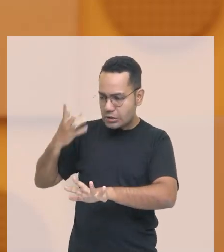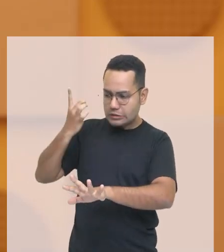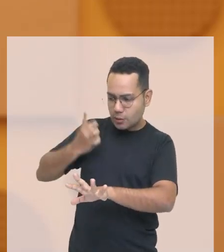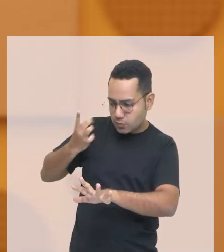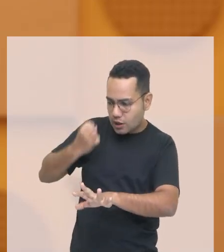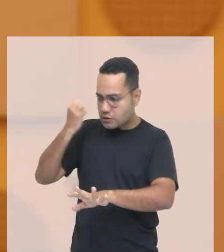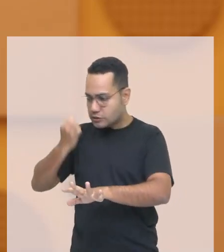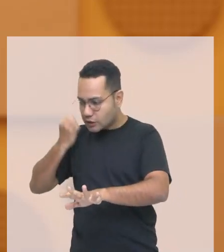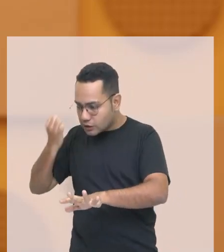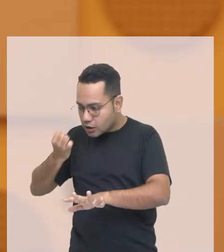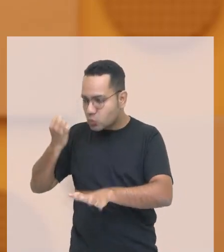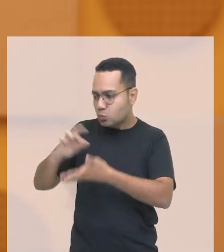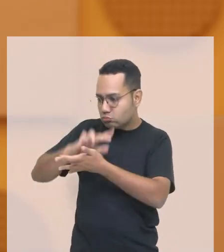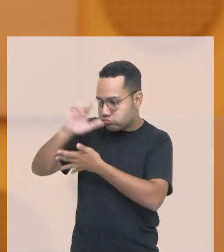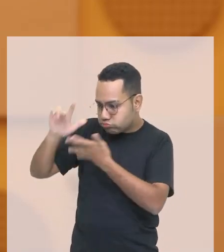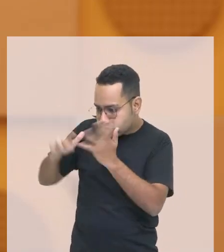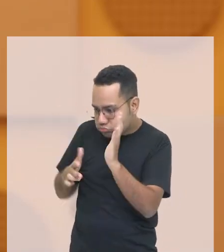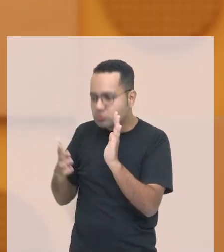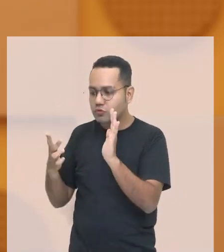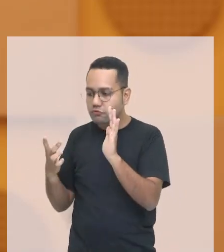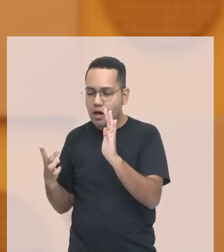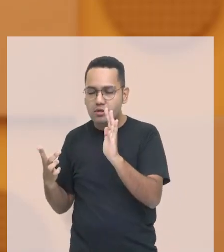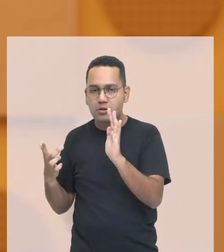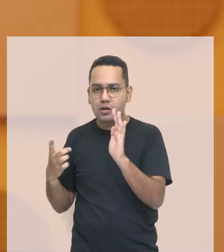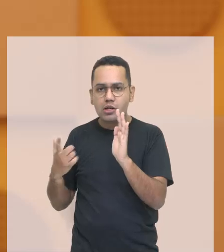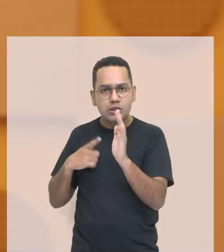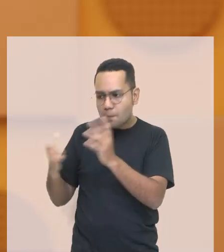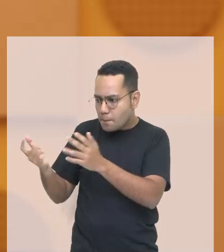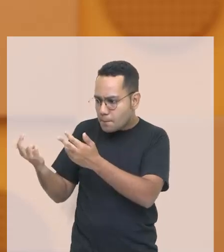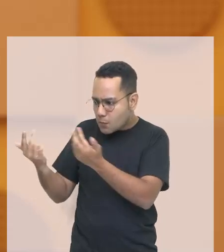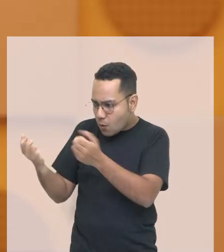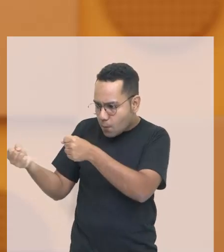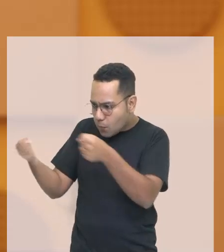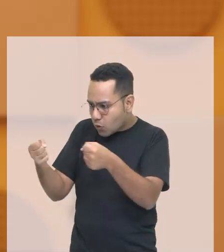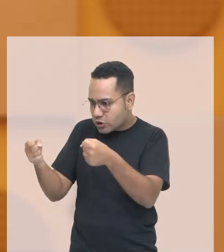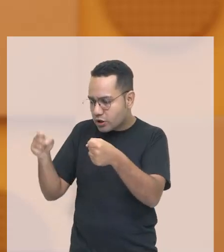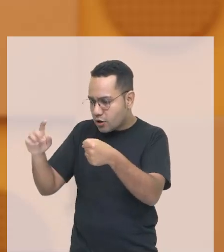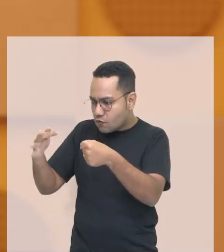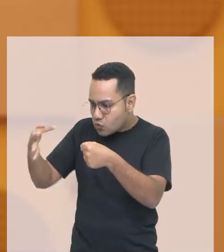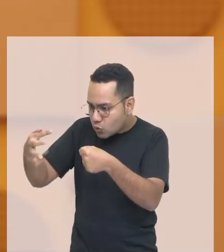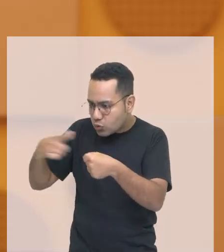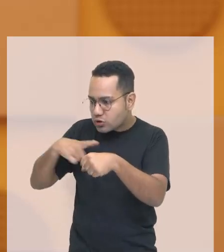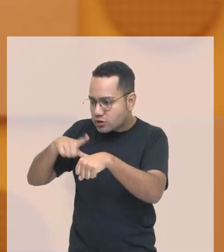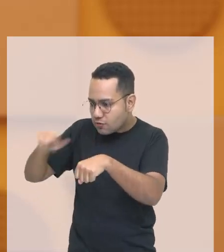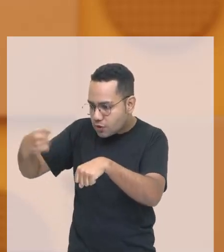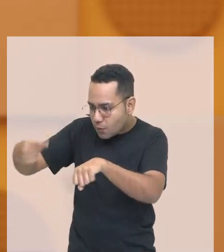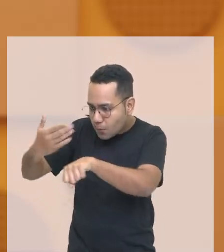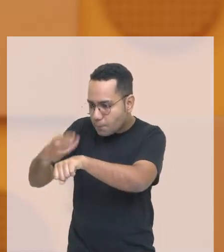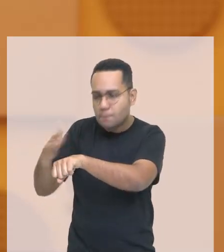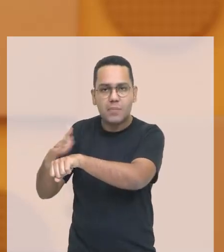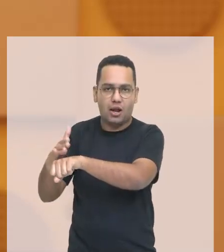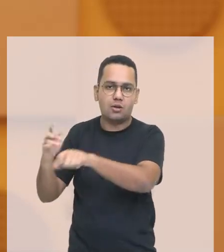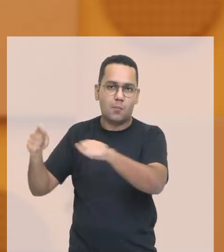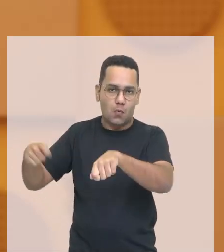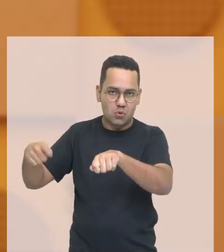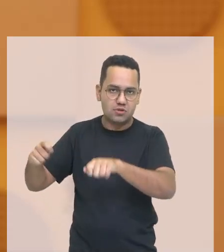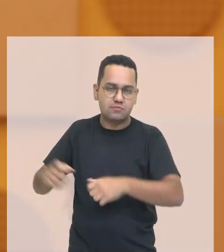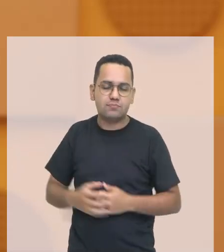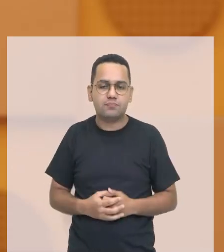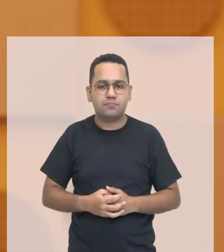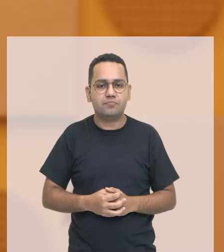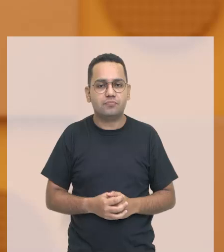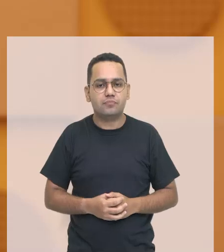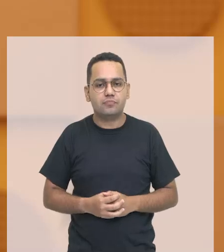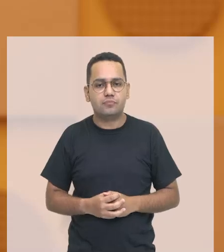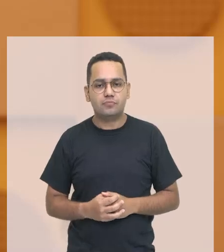conselho por uma Assembleia Constituinte ela foi aprovada pelos seus pares e ela foi colocada em prática através